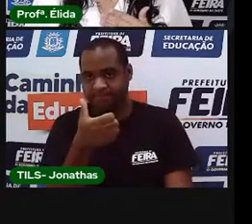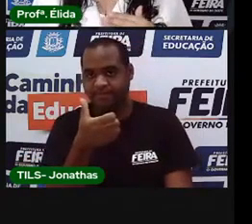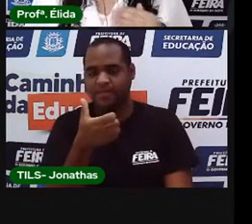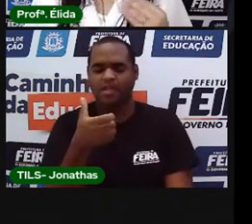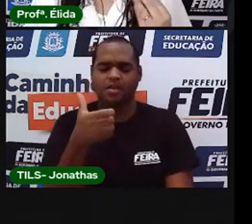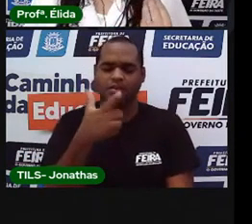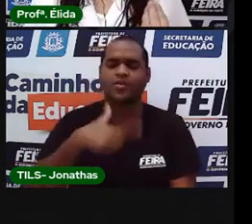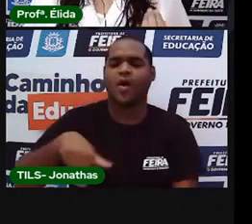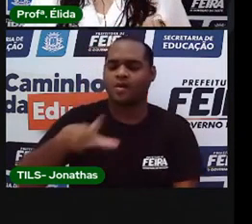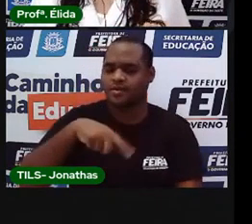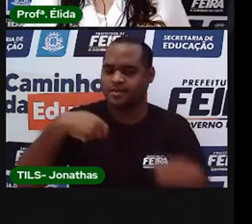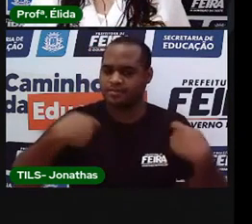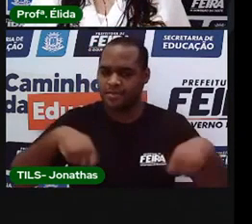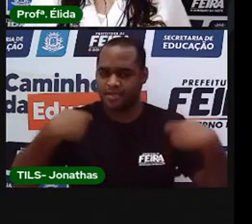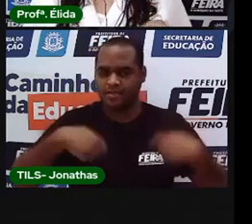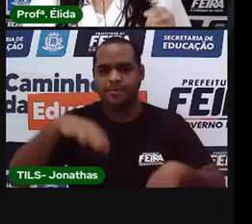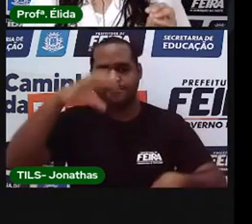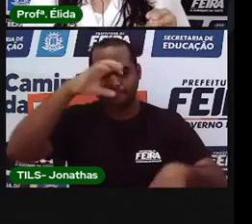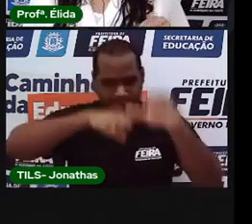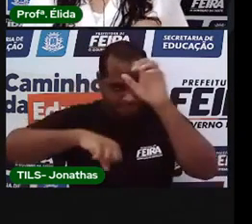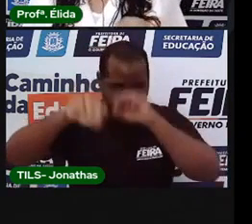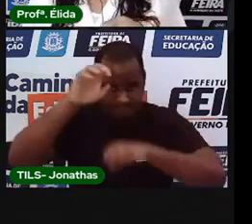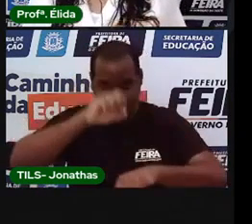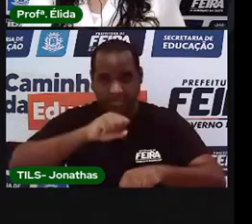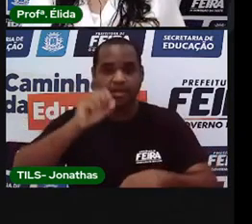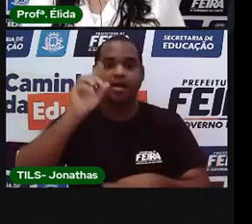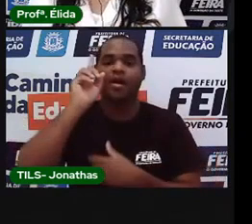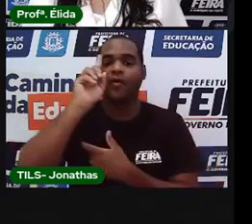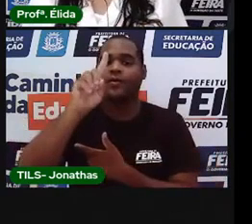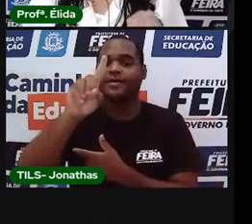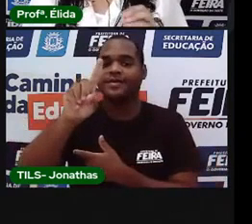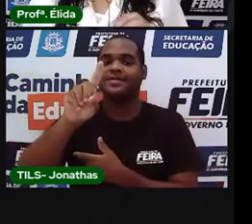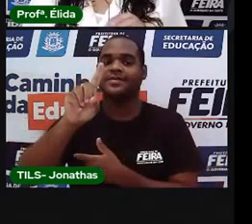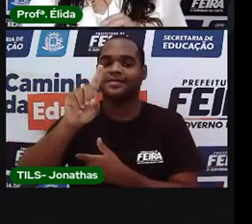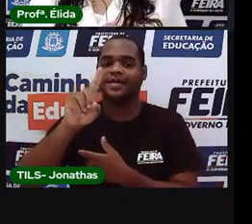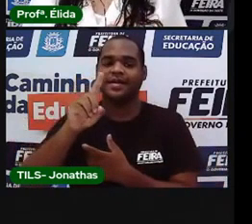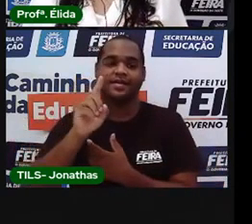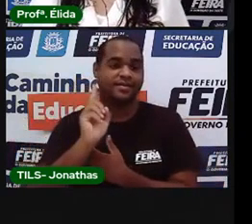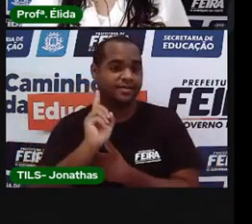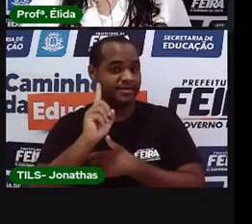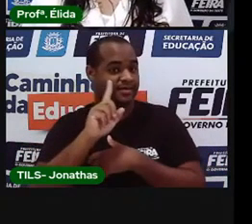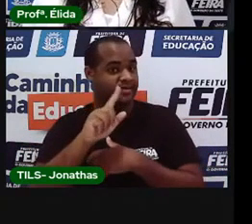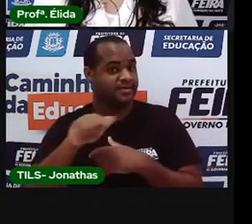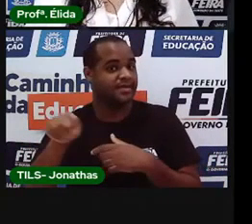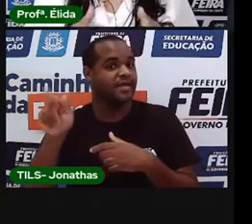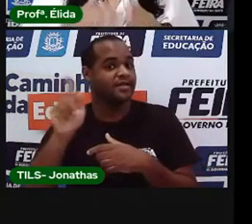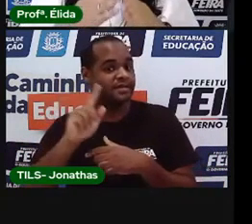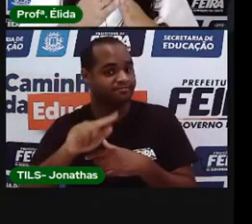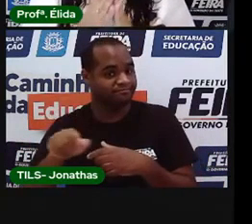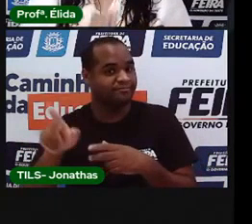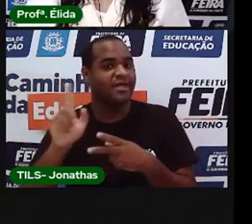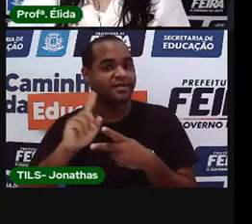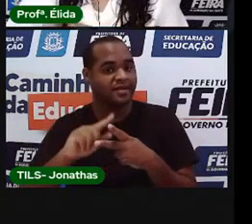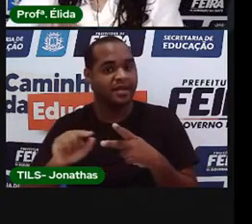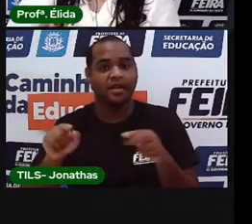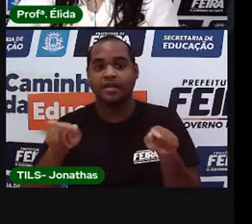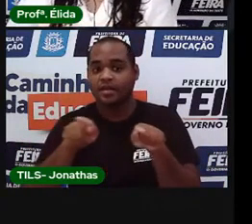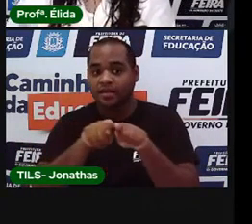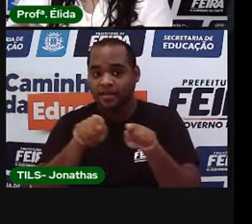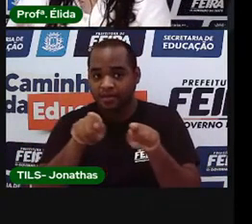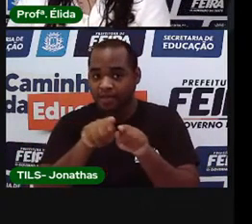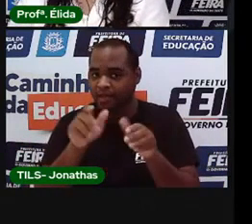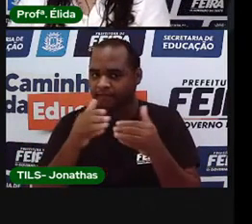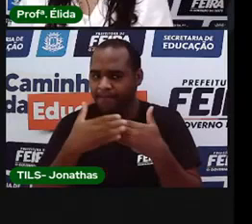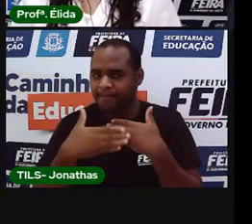precisamos aprender os dias, as datas e o passar